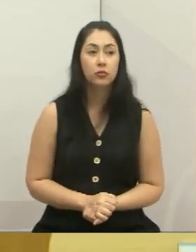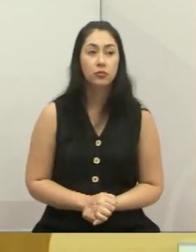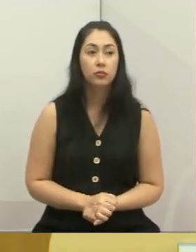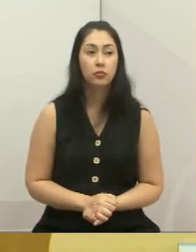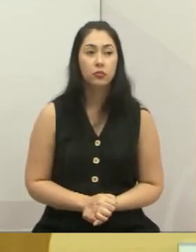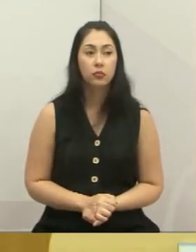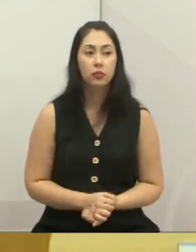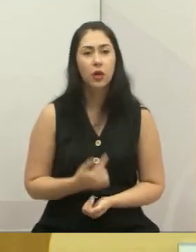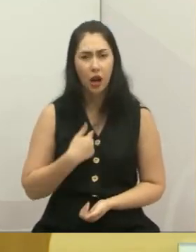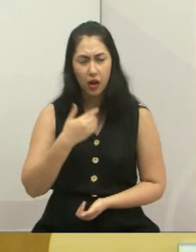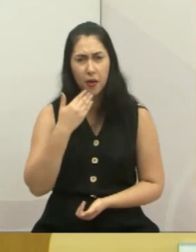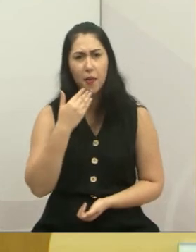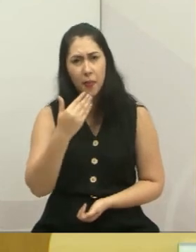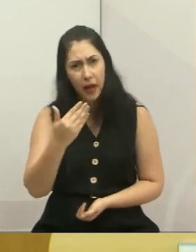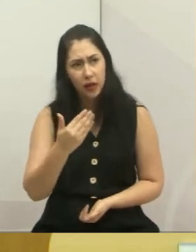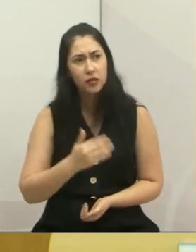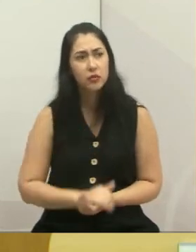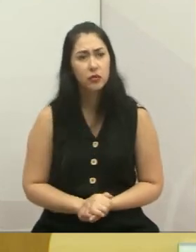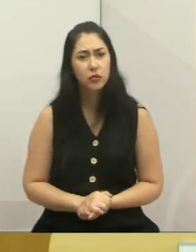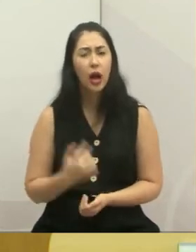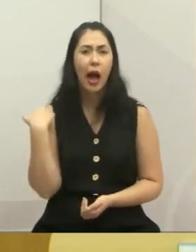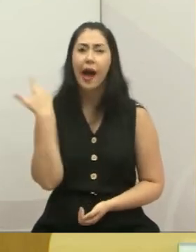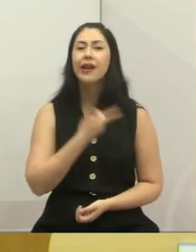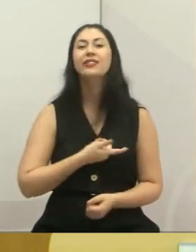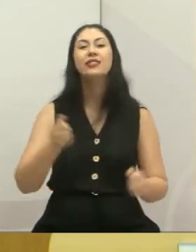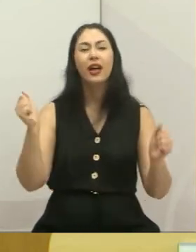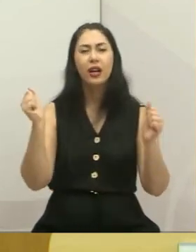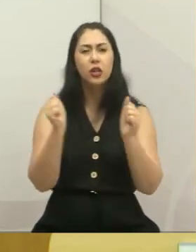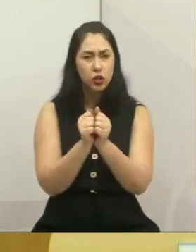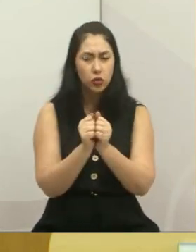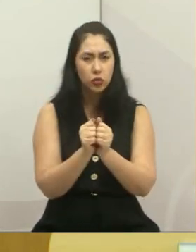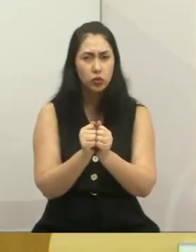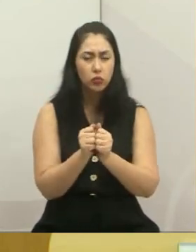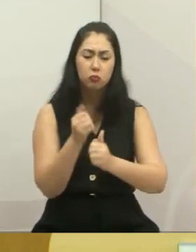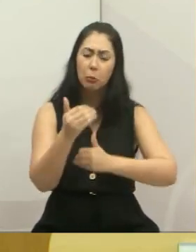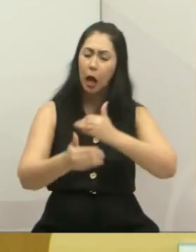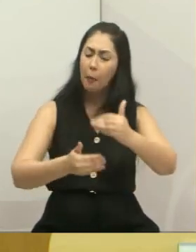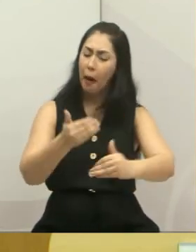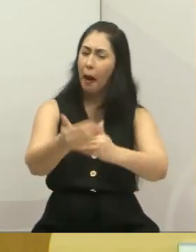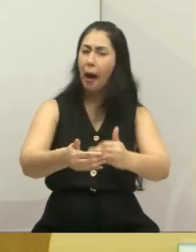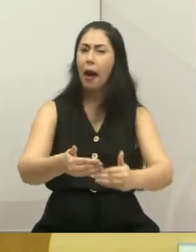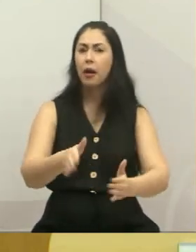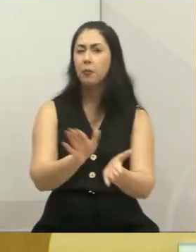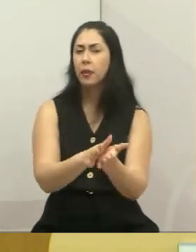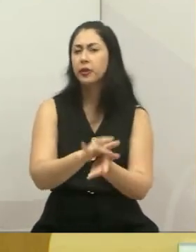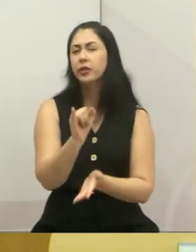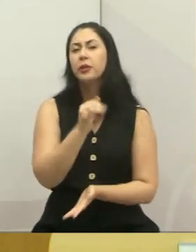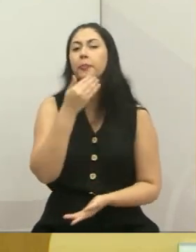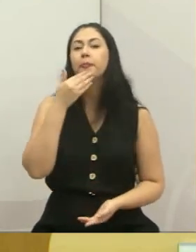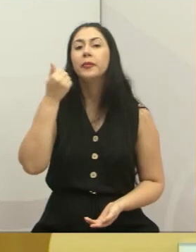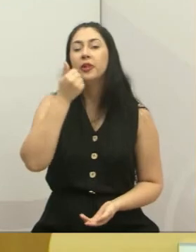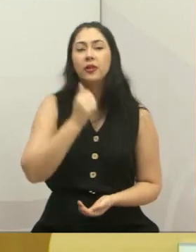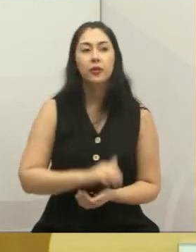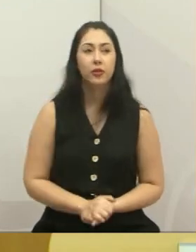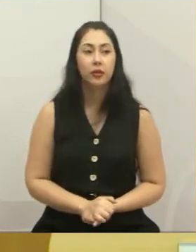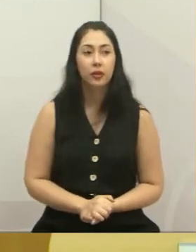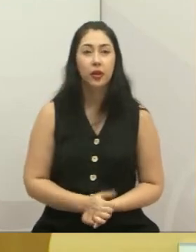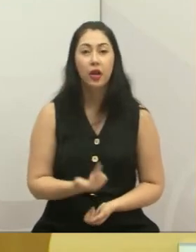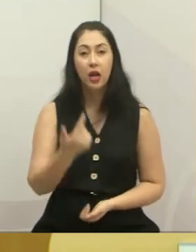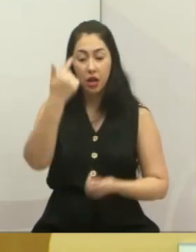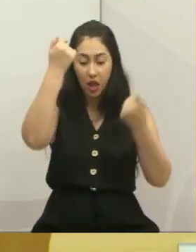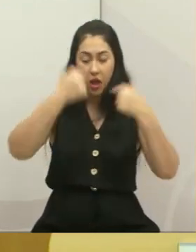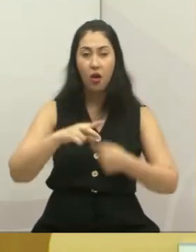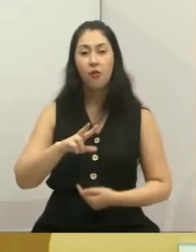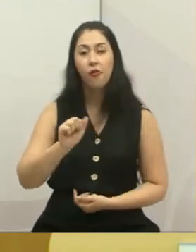Peço a vocês. Estamos juntos para construir uma cidade melhor do Vale Paraíba. Quem fala aqui é o